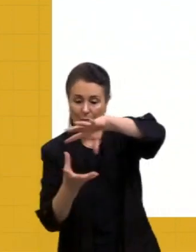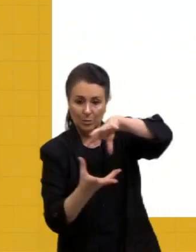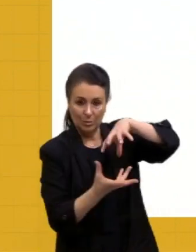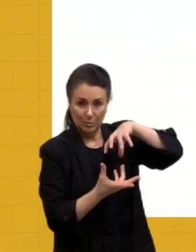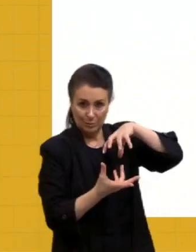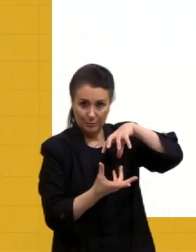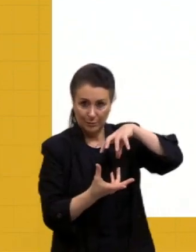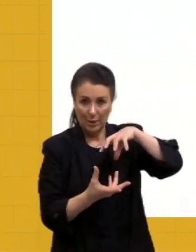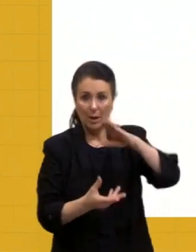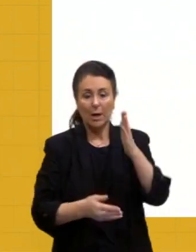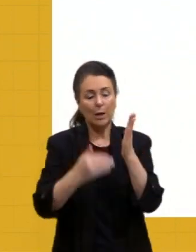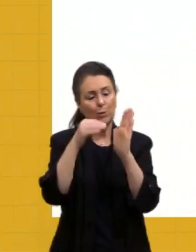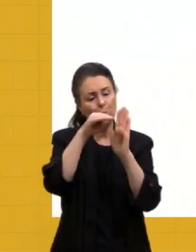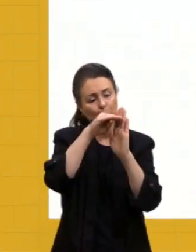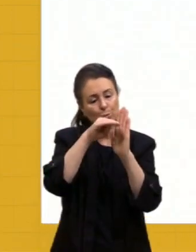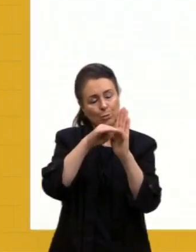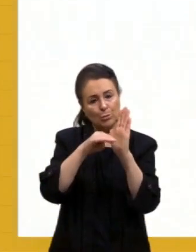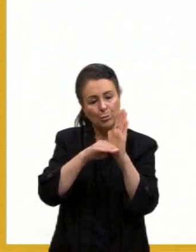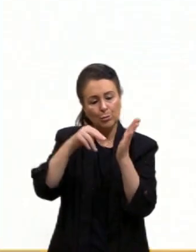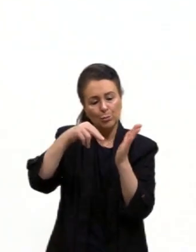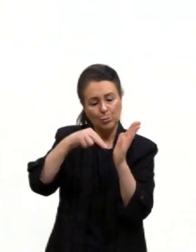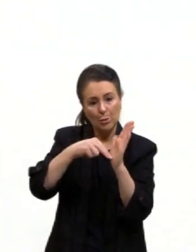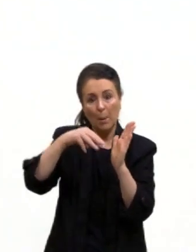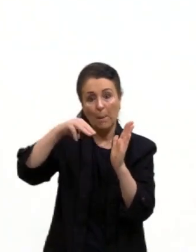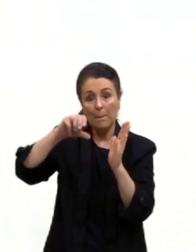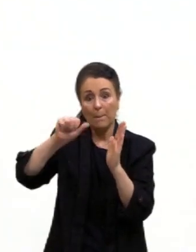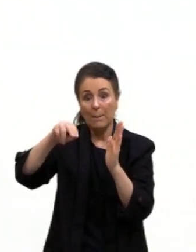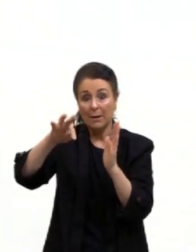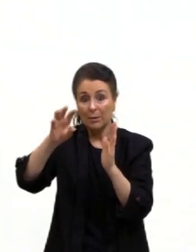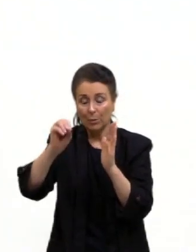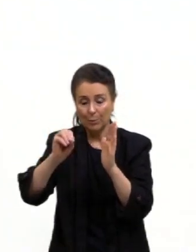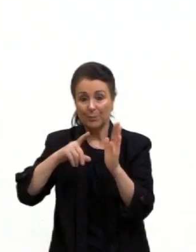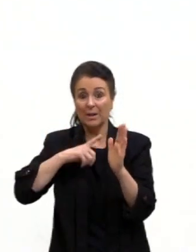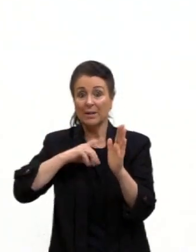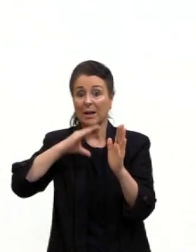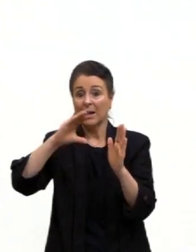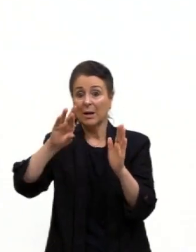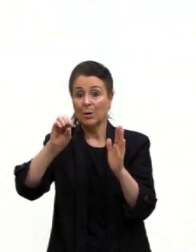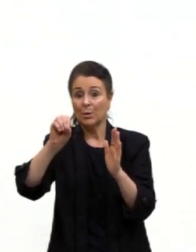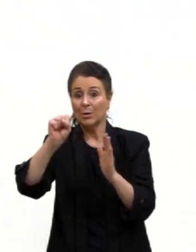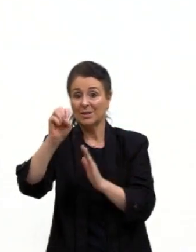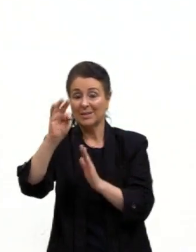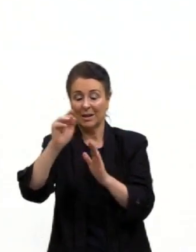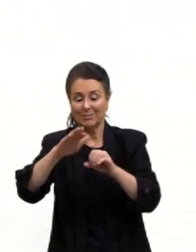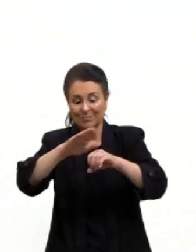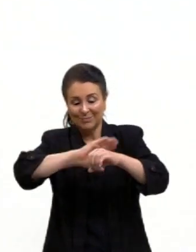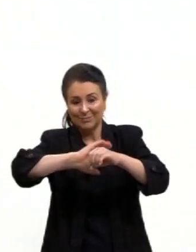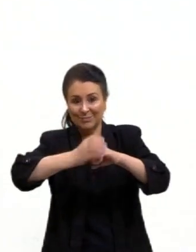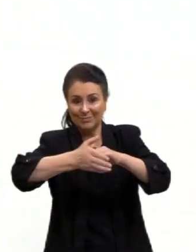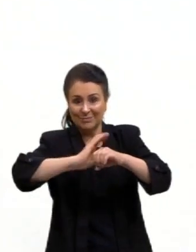interna do planeta, ele é bem dividido entre núcleo, manto e crosta. Ele é bem dividido em relação a isso.